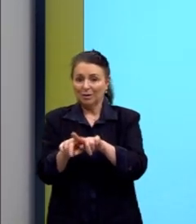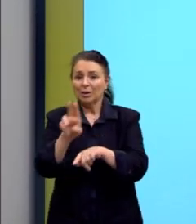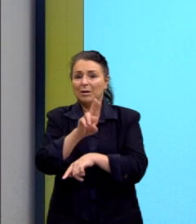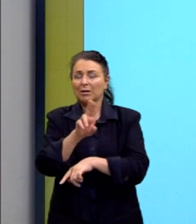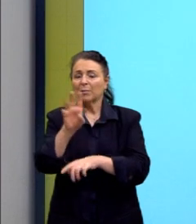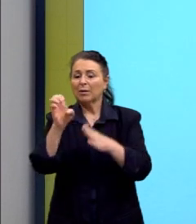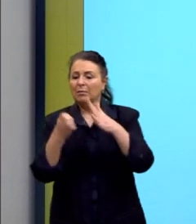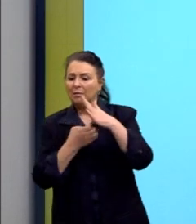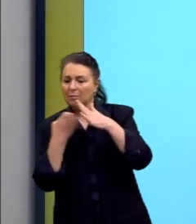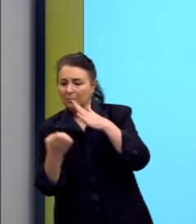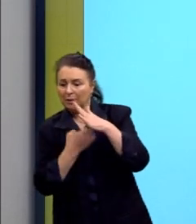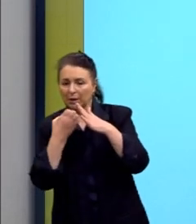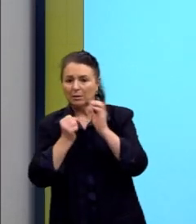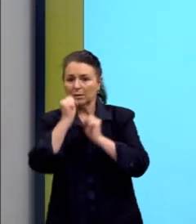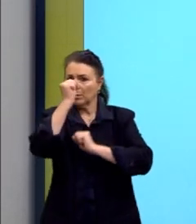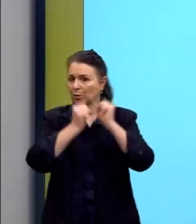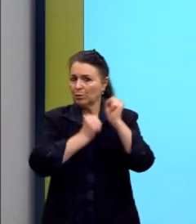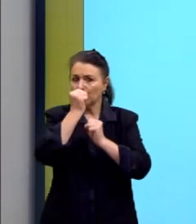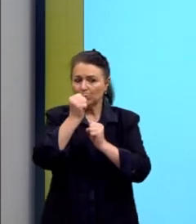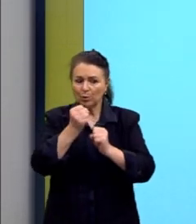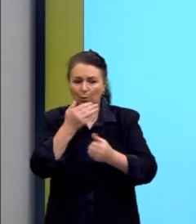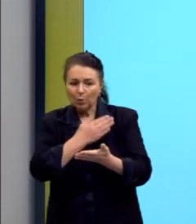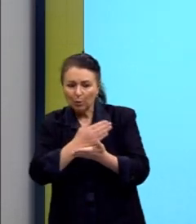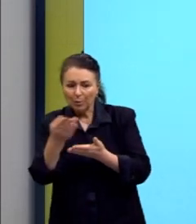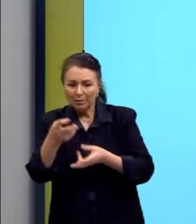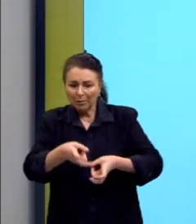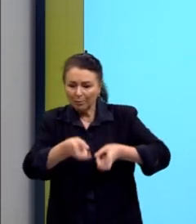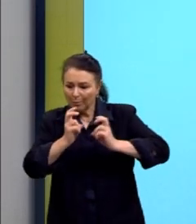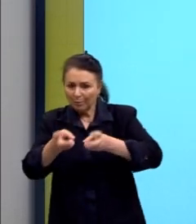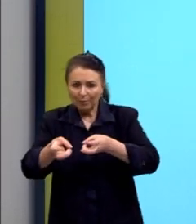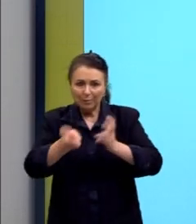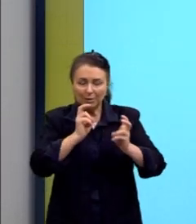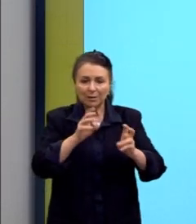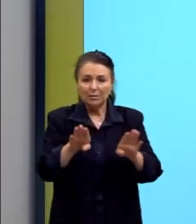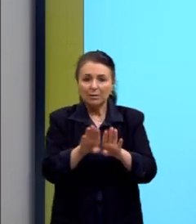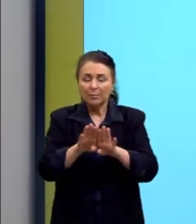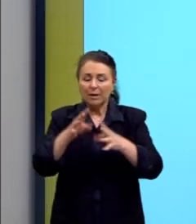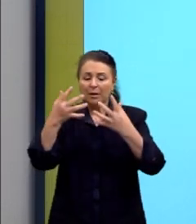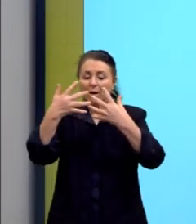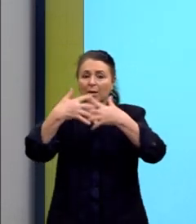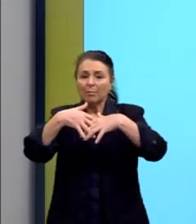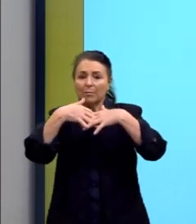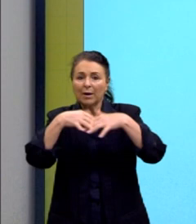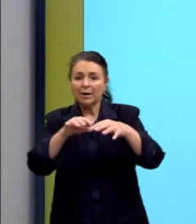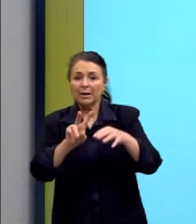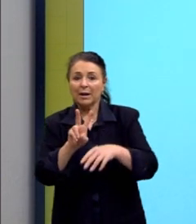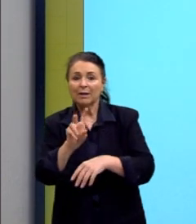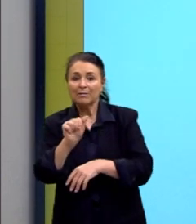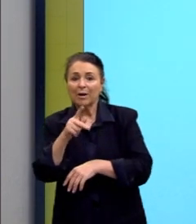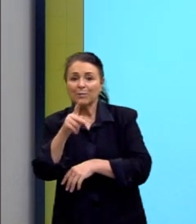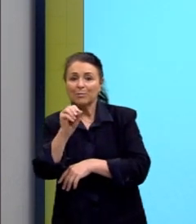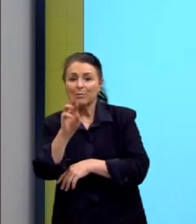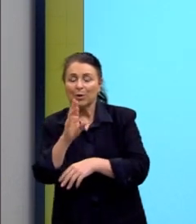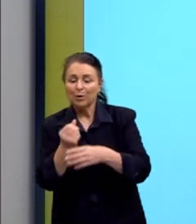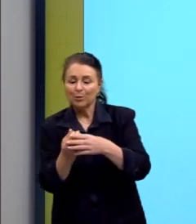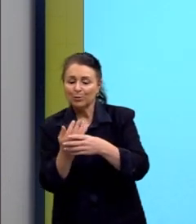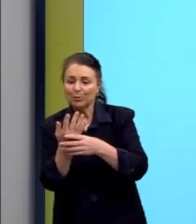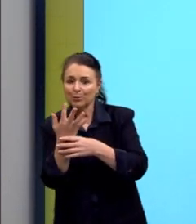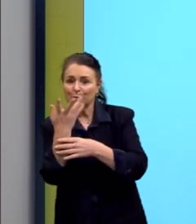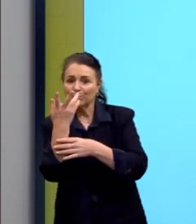empresas, nas indústrias. A gente começa a ver a chegada da máquina a vapor, enfim. E essa